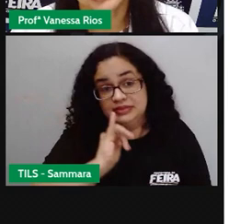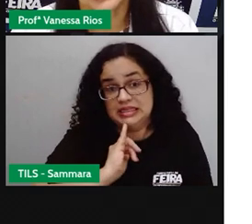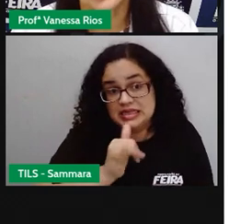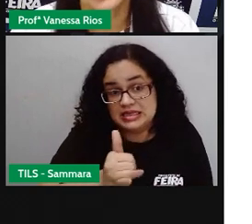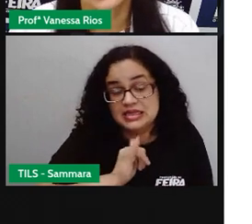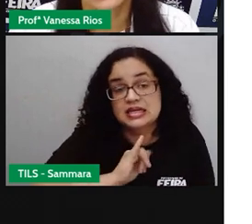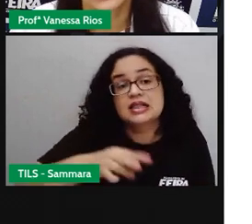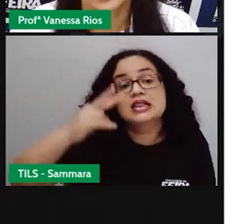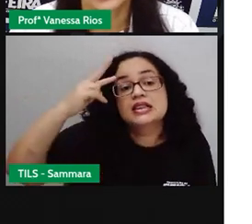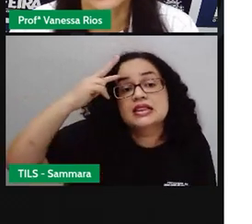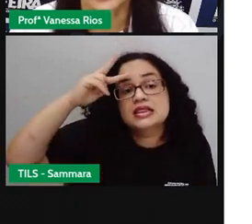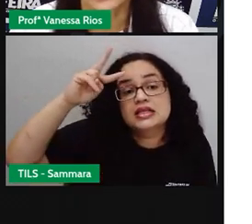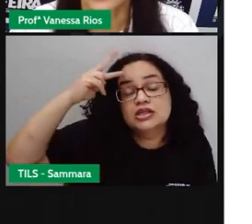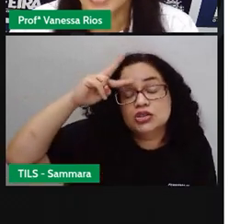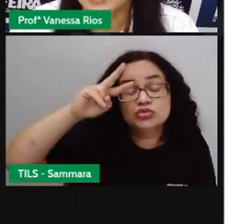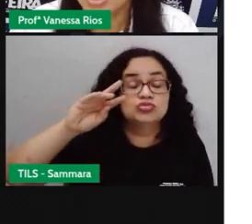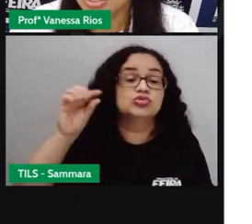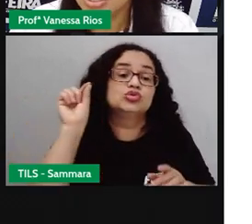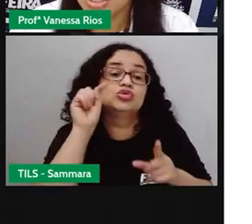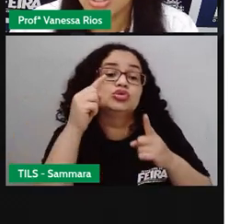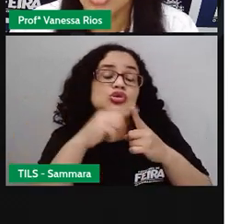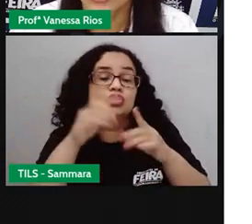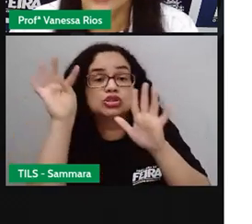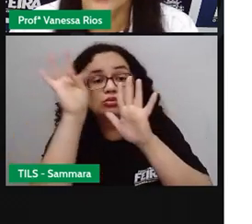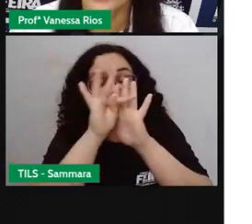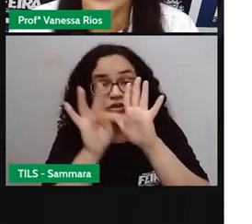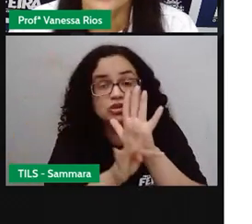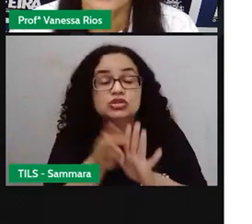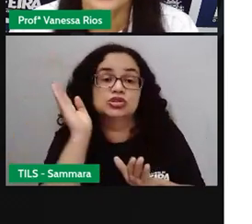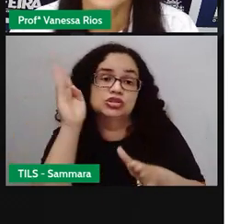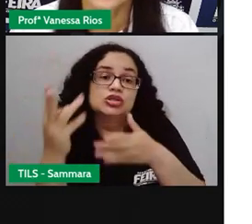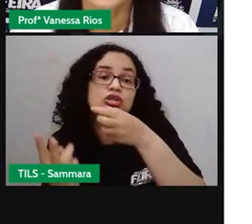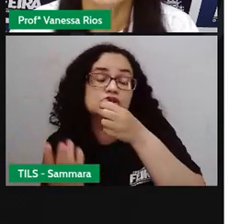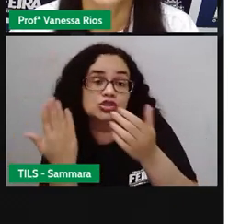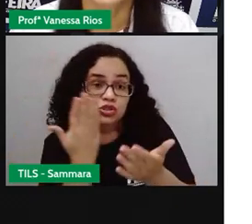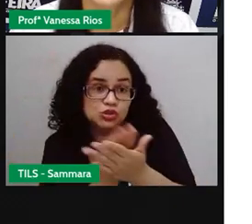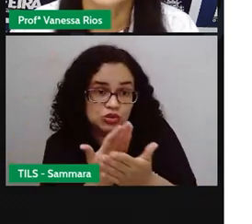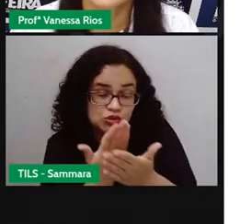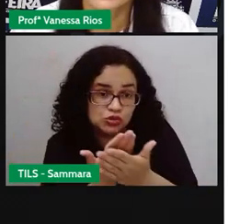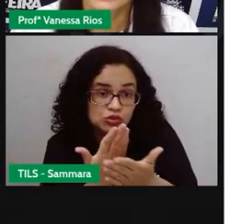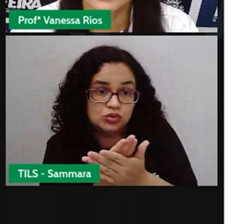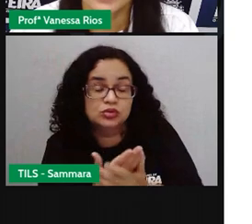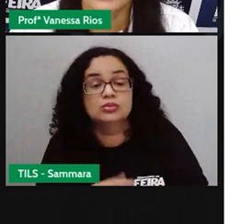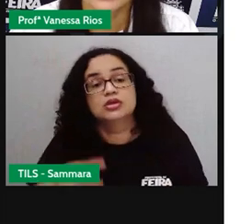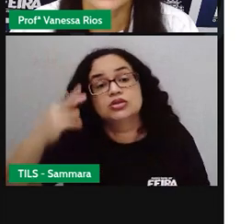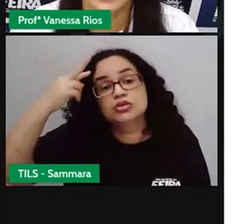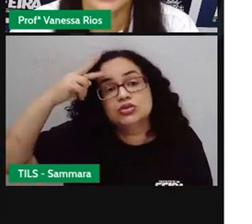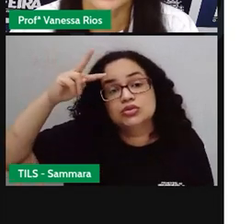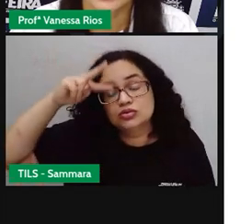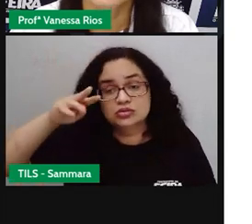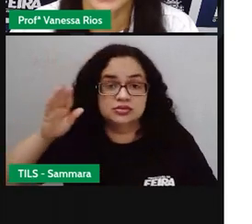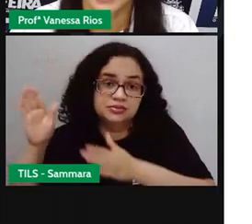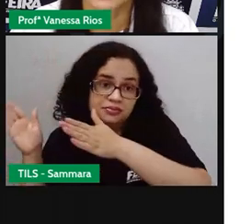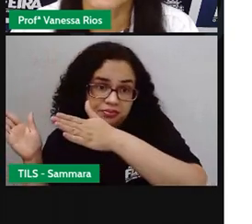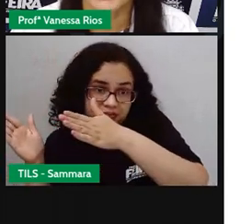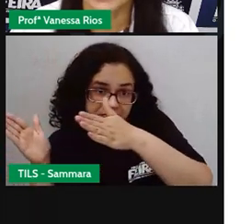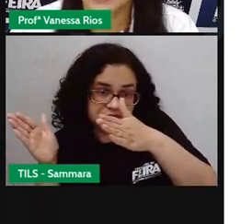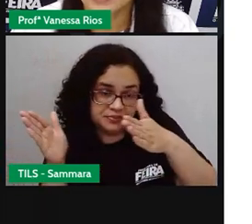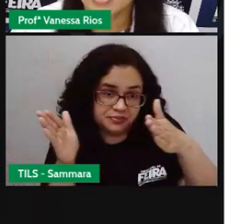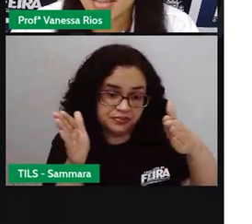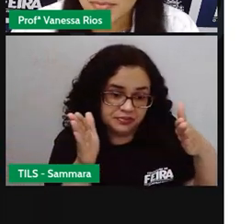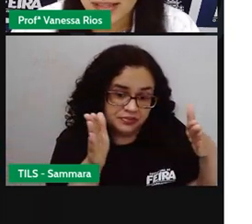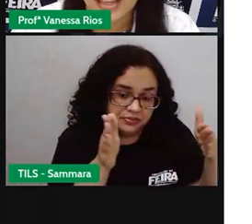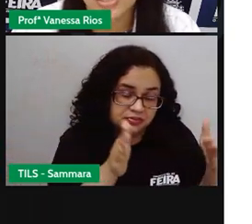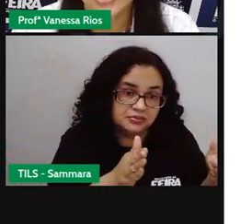lembra, né? Dos gêneros textuais que a gente já estudou. Como a história vai narrando. Nesse caso aí, narrador